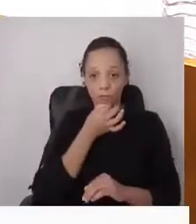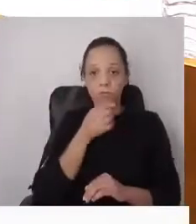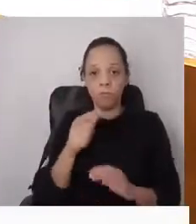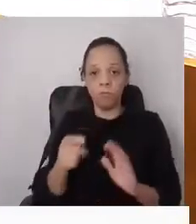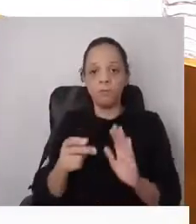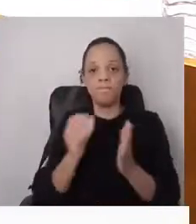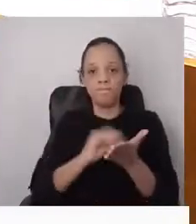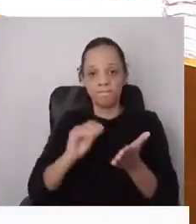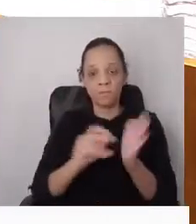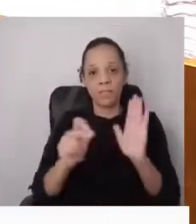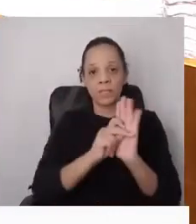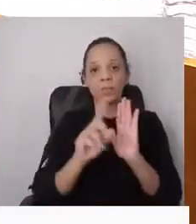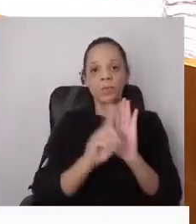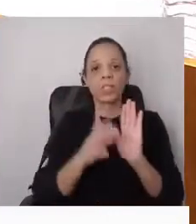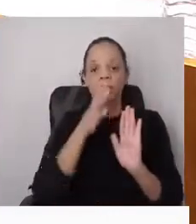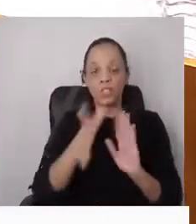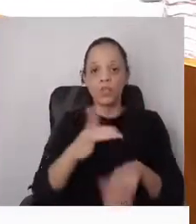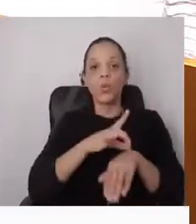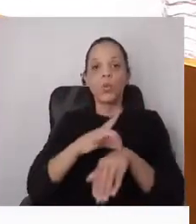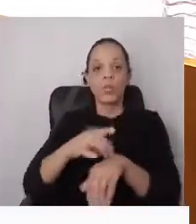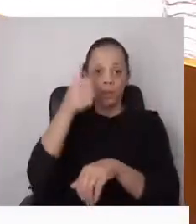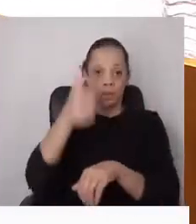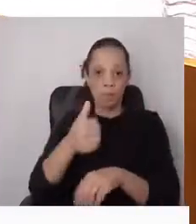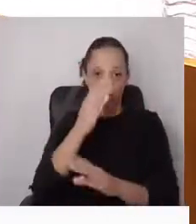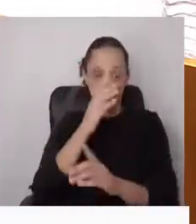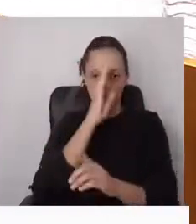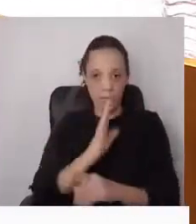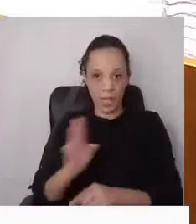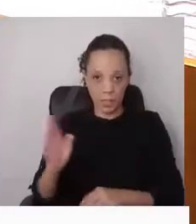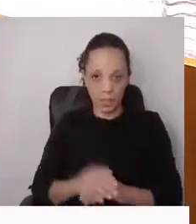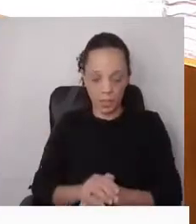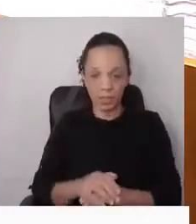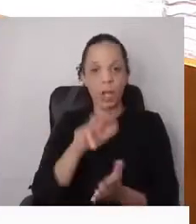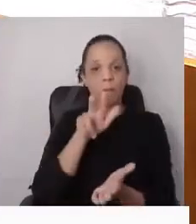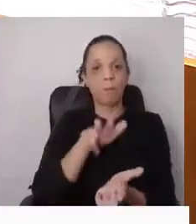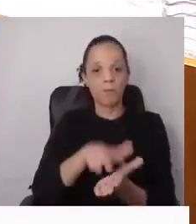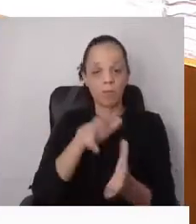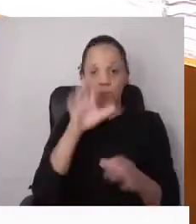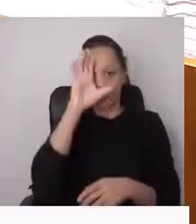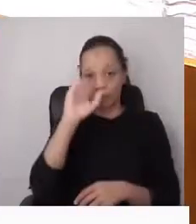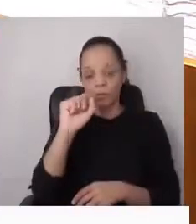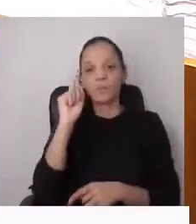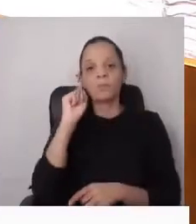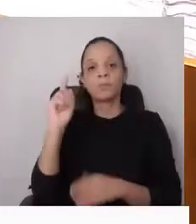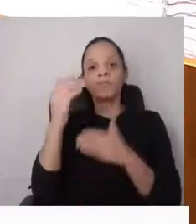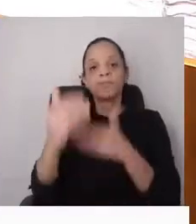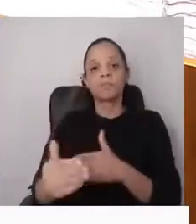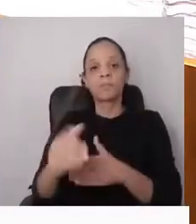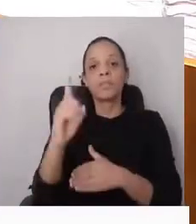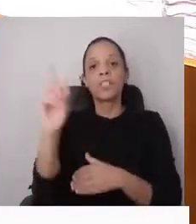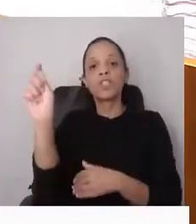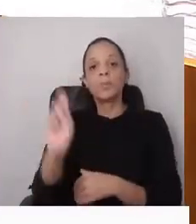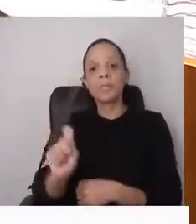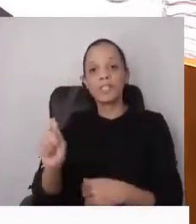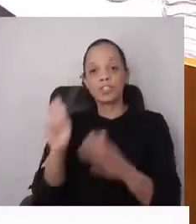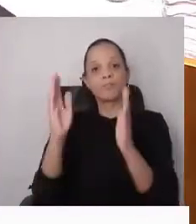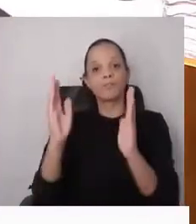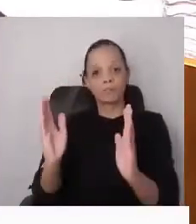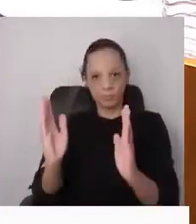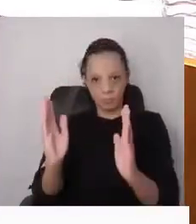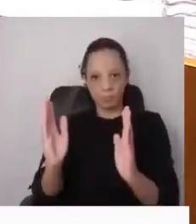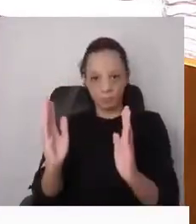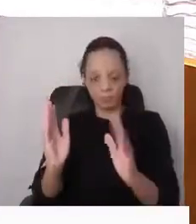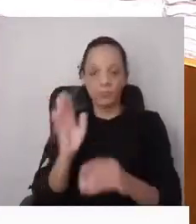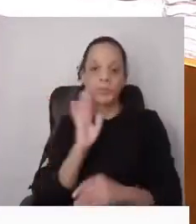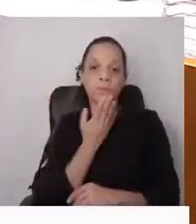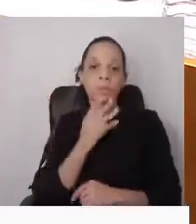seguinte, o Guia de Boas Práticas é aprovado pelo Governo no prazo de 6 meses, mediante